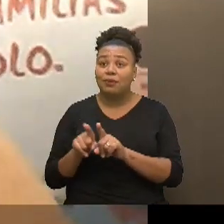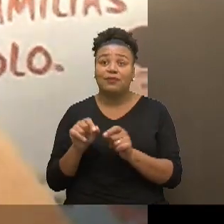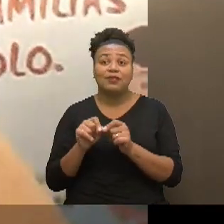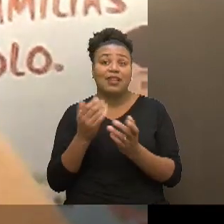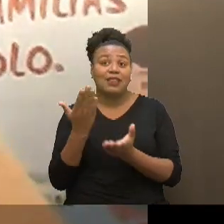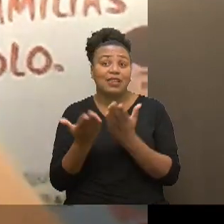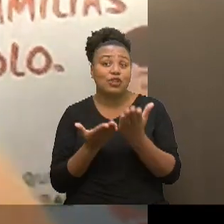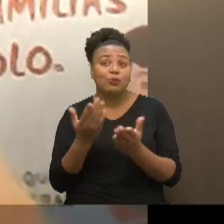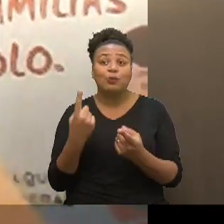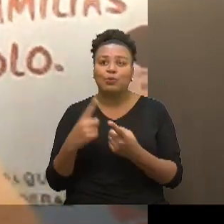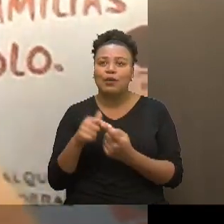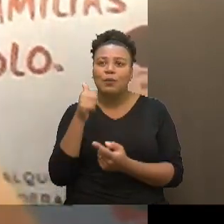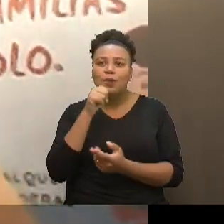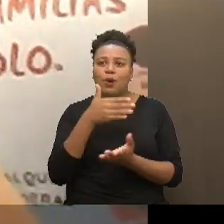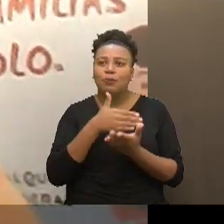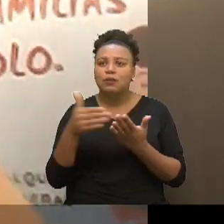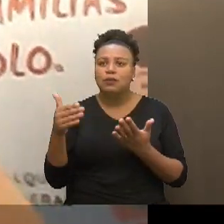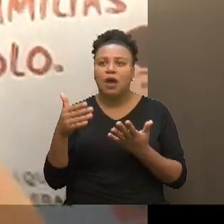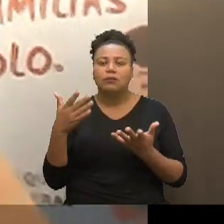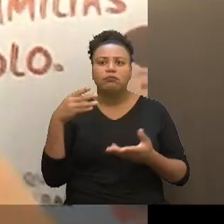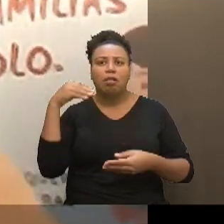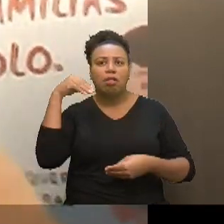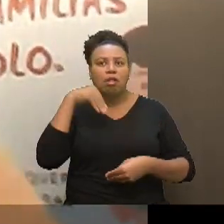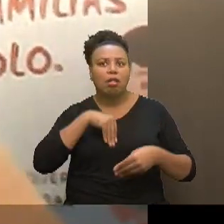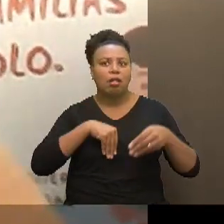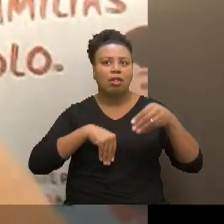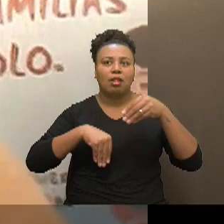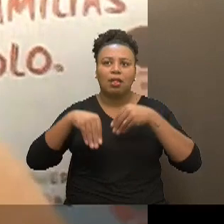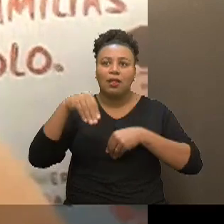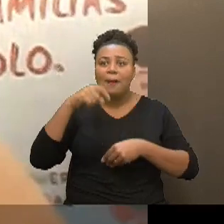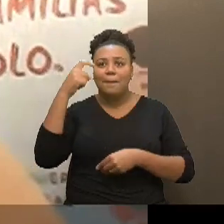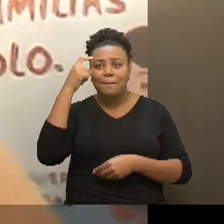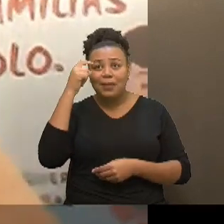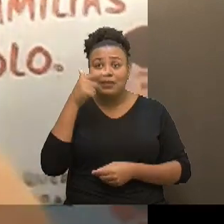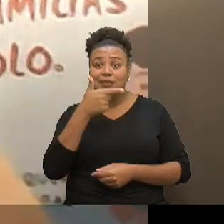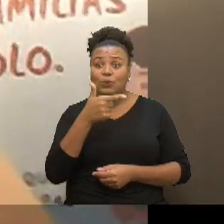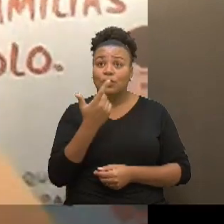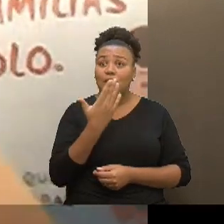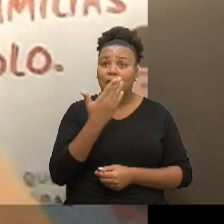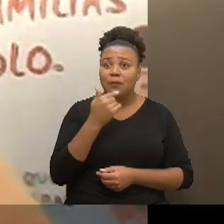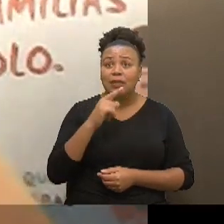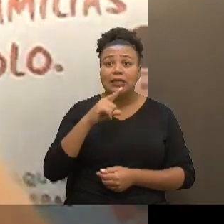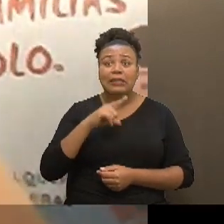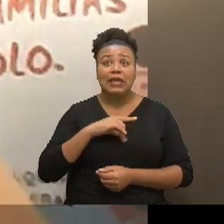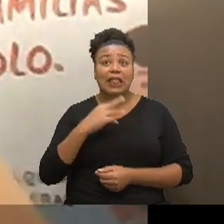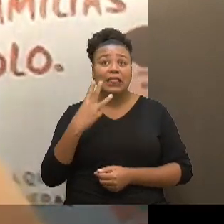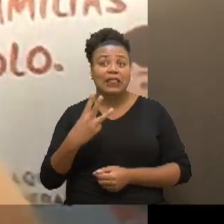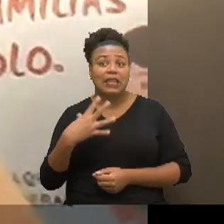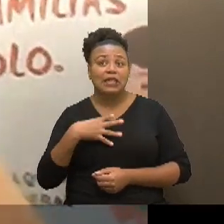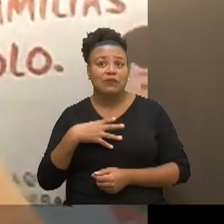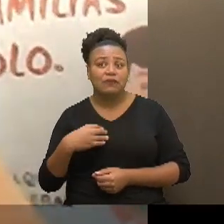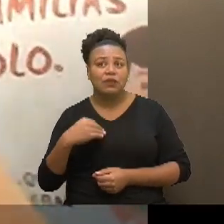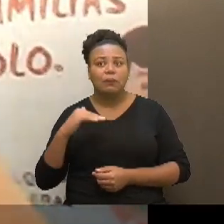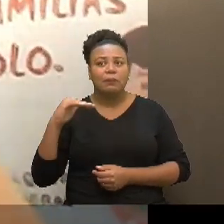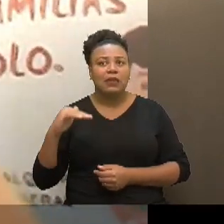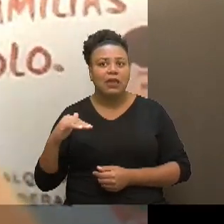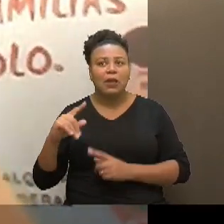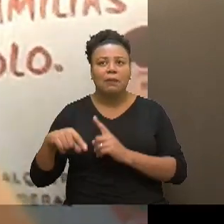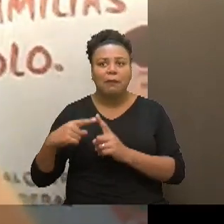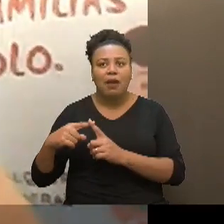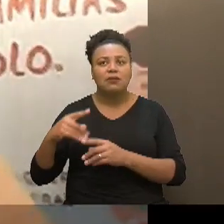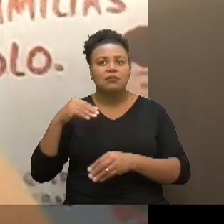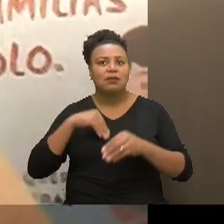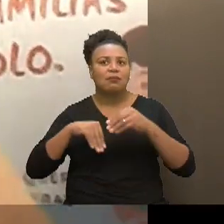porque essas mulheres elas começaram a entrar em depressão aí pensa não tem um alimento tá com três filhos pequeno em casa e ainda em